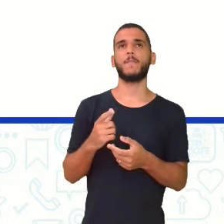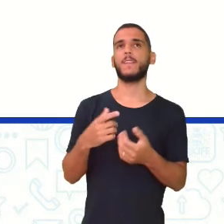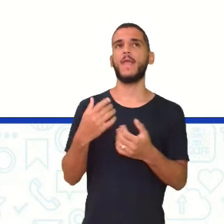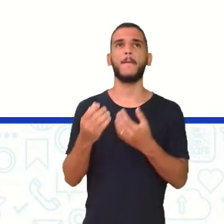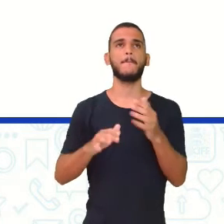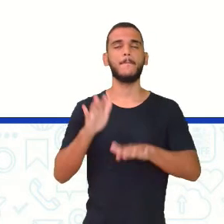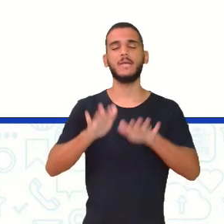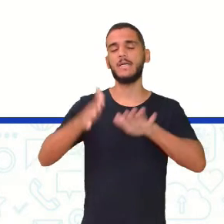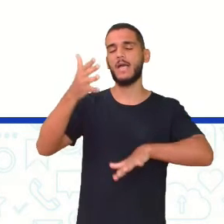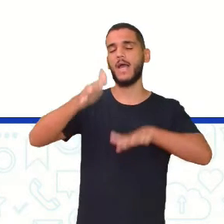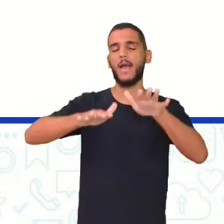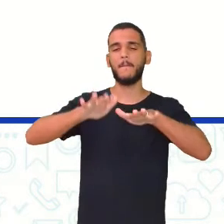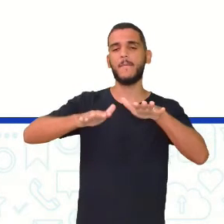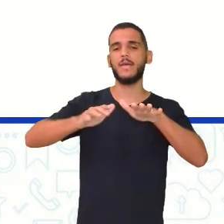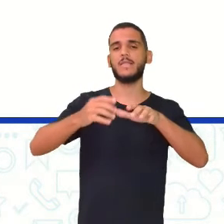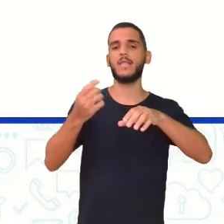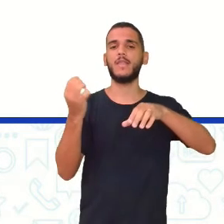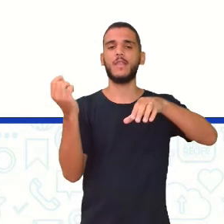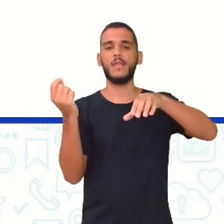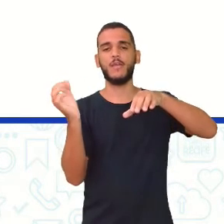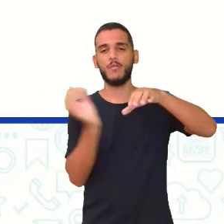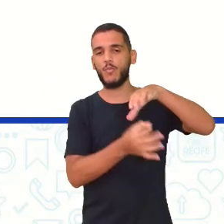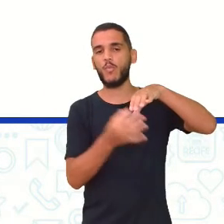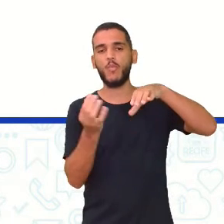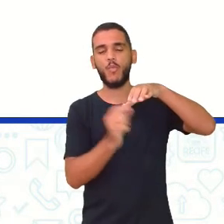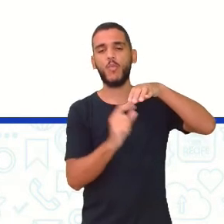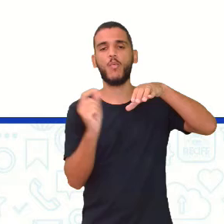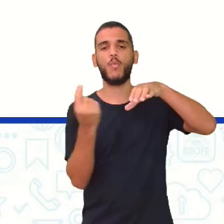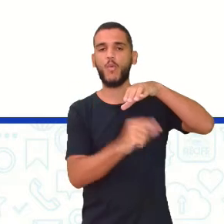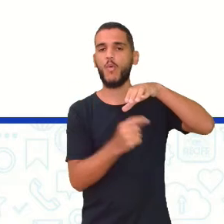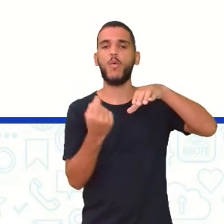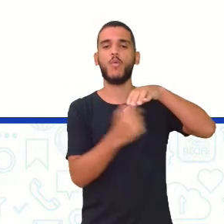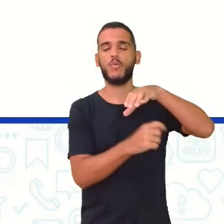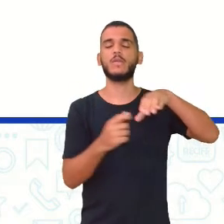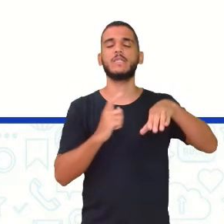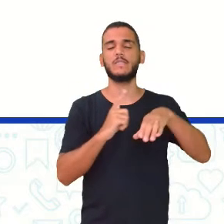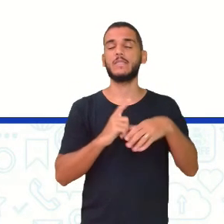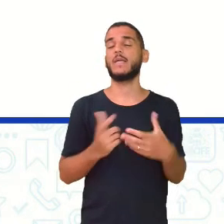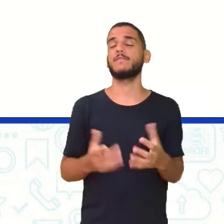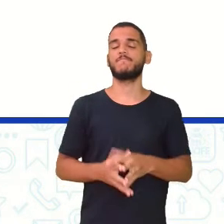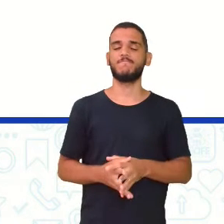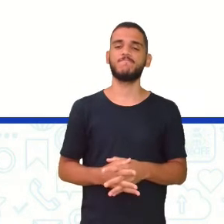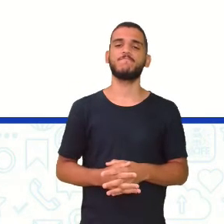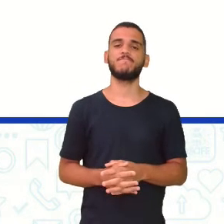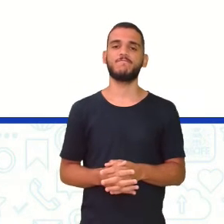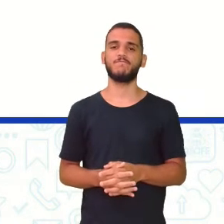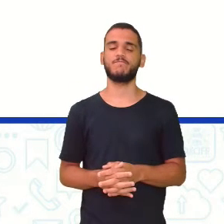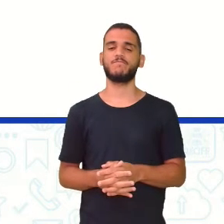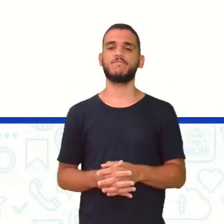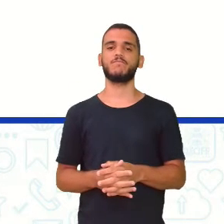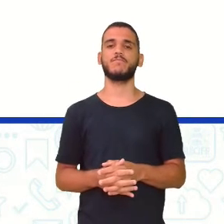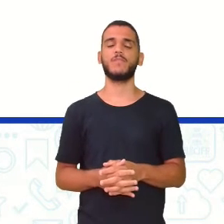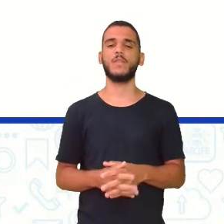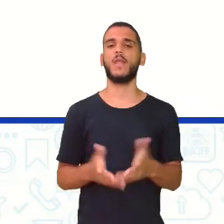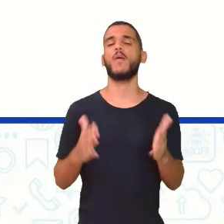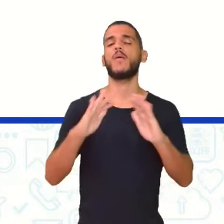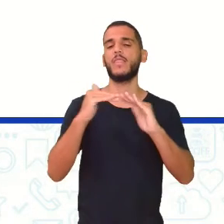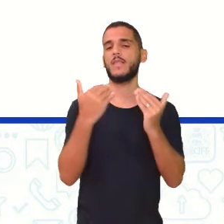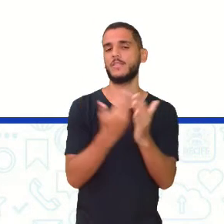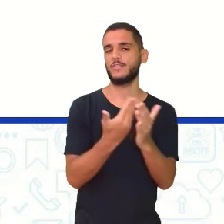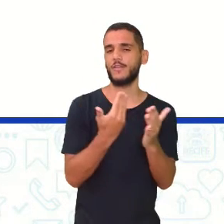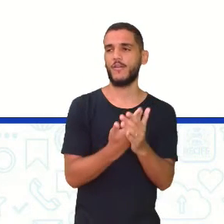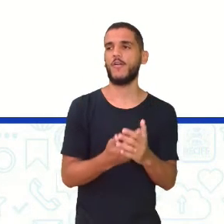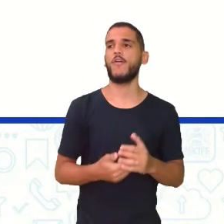rodada Toda vez que você Acontece em alguns programas Qual foi a média de gols Da rodada? Você observa isso aí Nas escolas